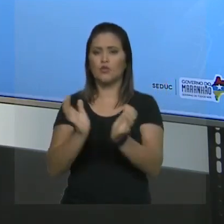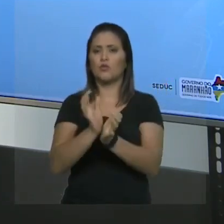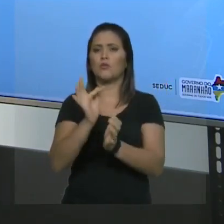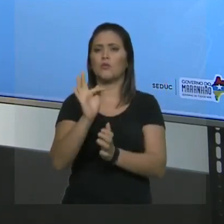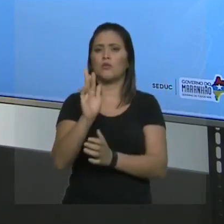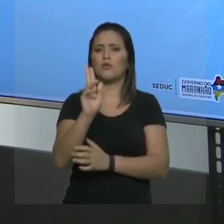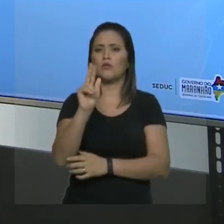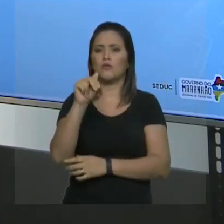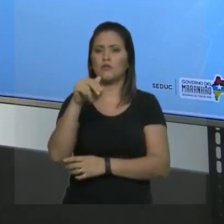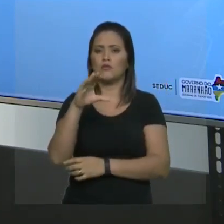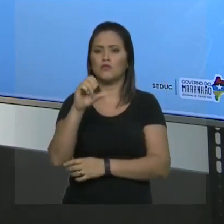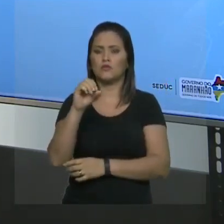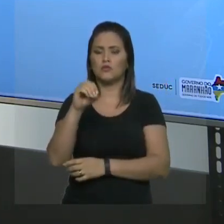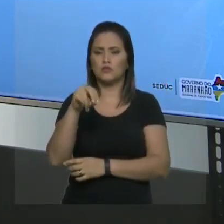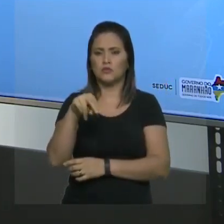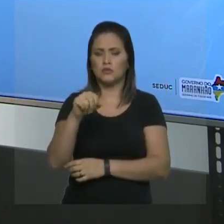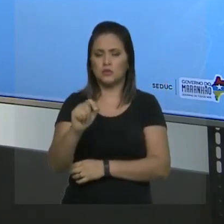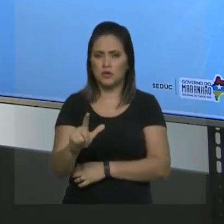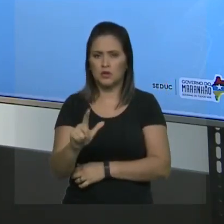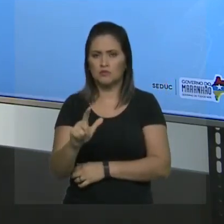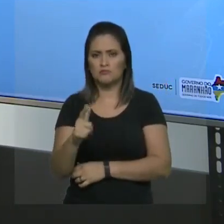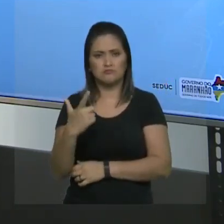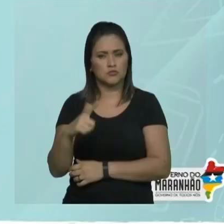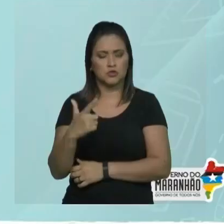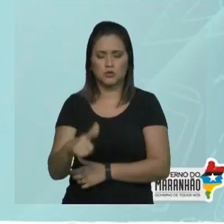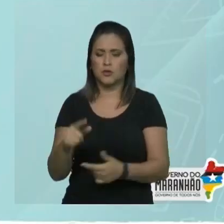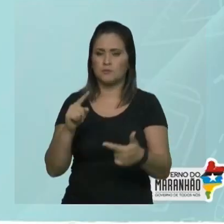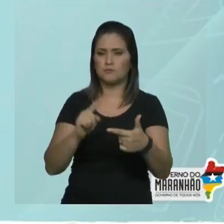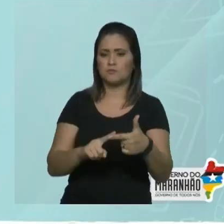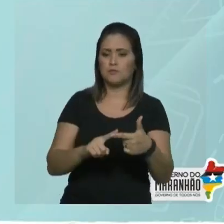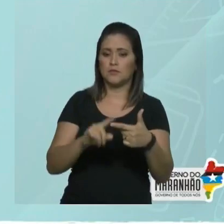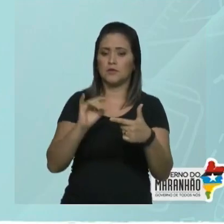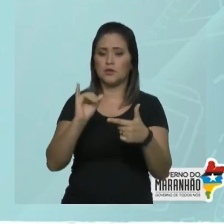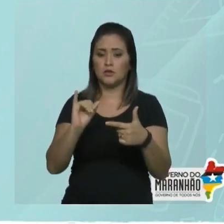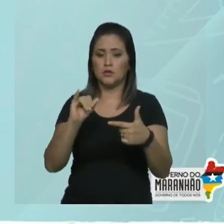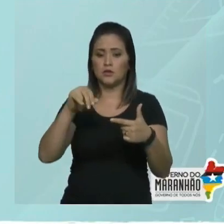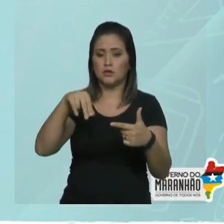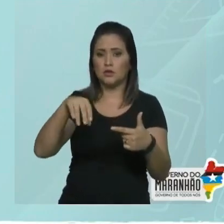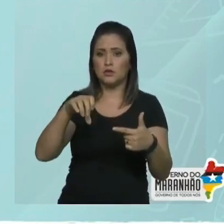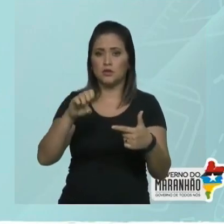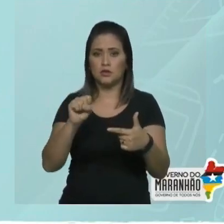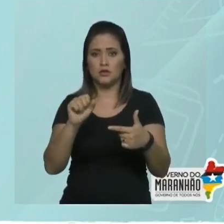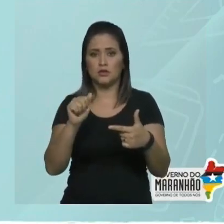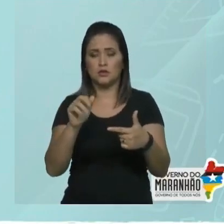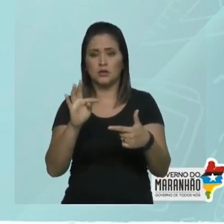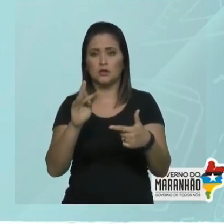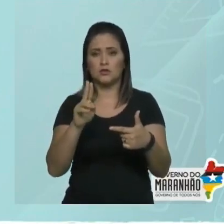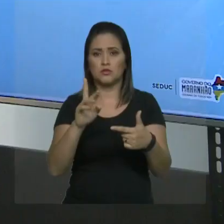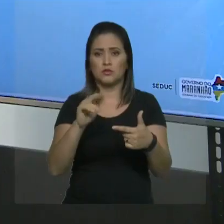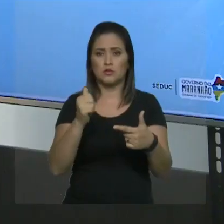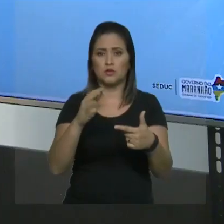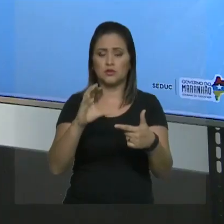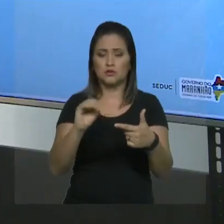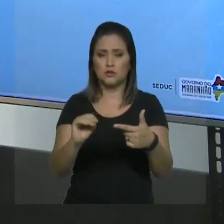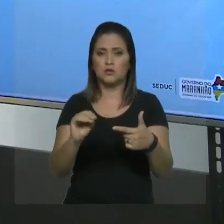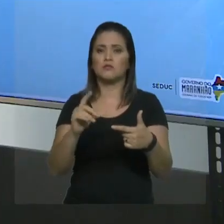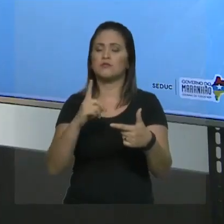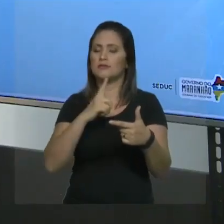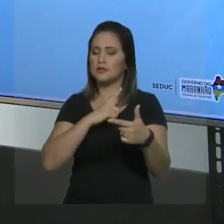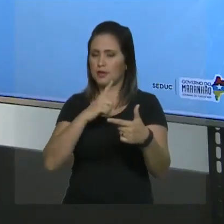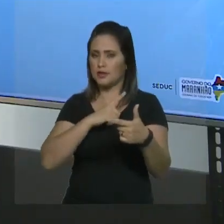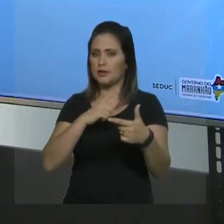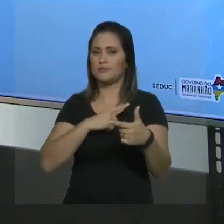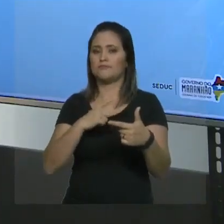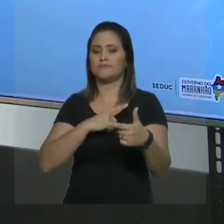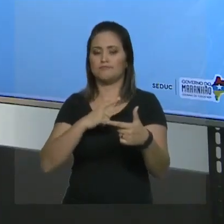Segunda prioridade, insaturação. Tem insaturação? Tem. Então eu numero da esquerda para a direita. Então achei a